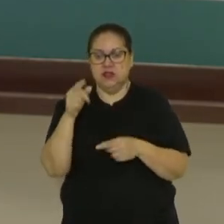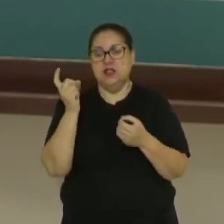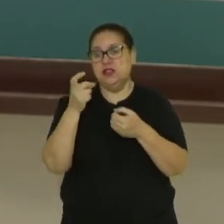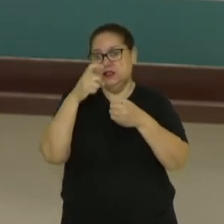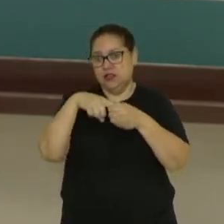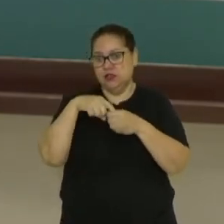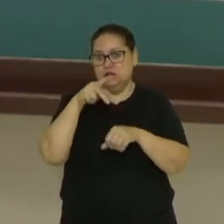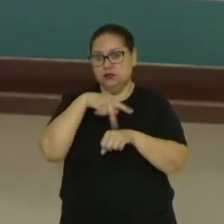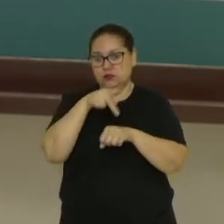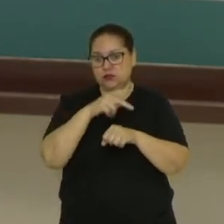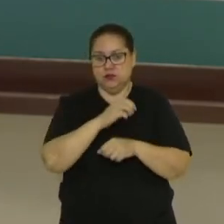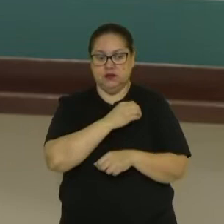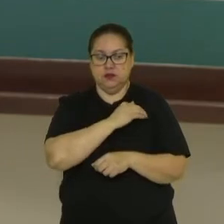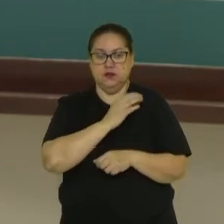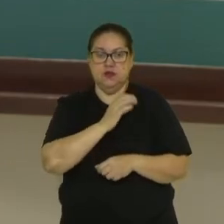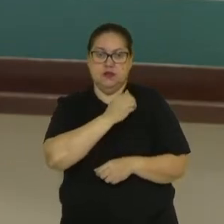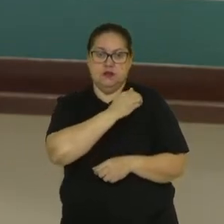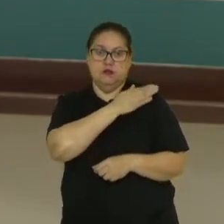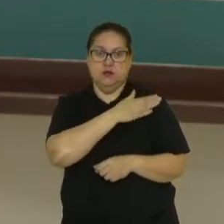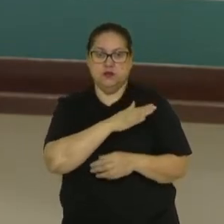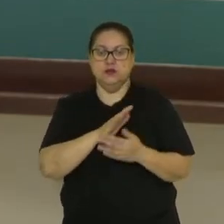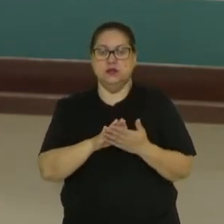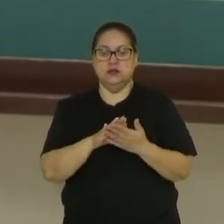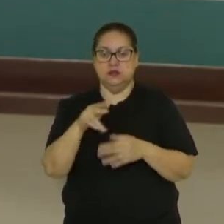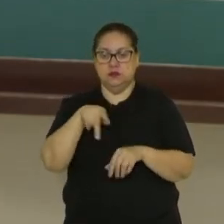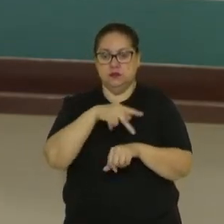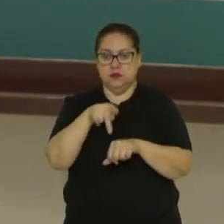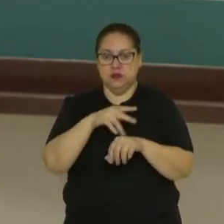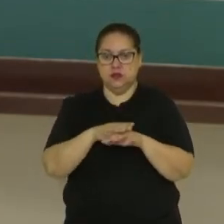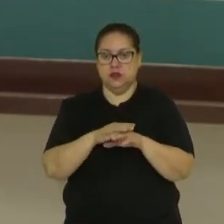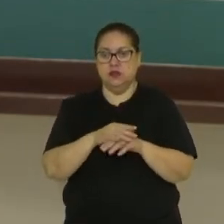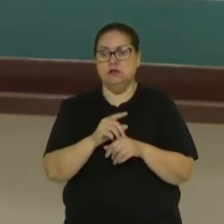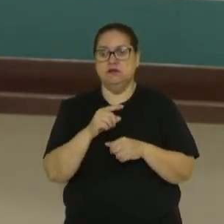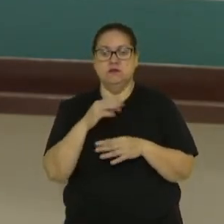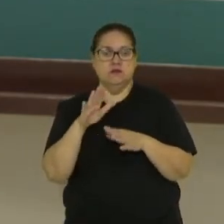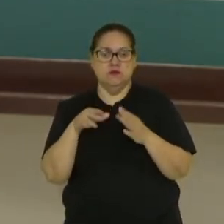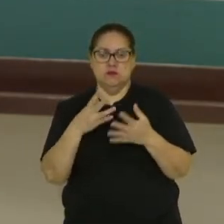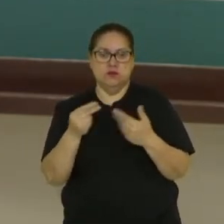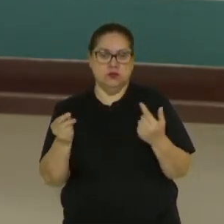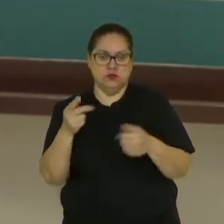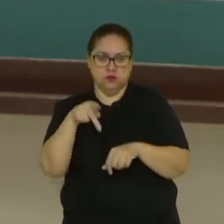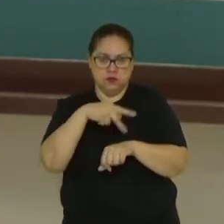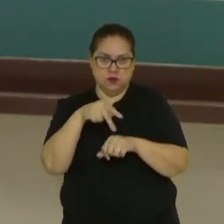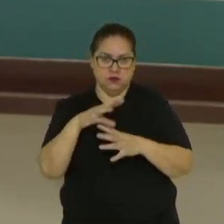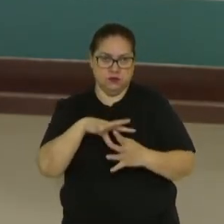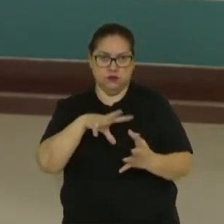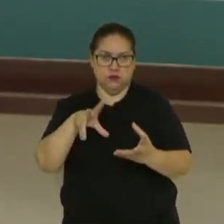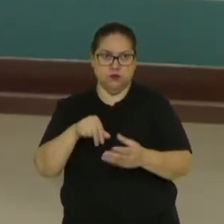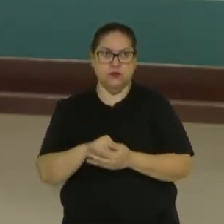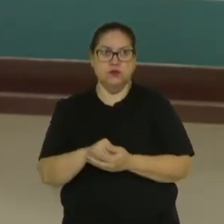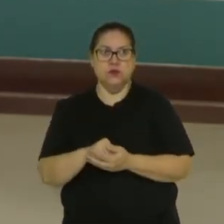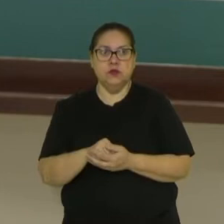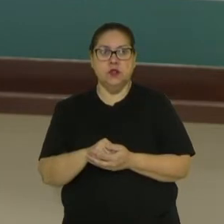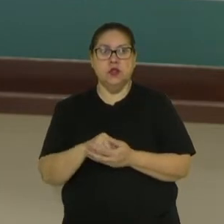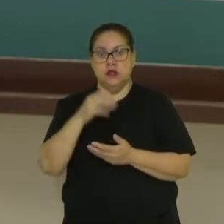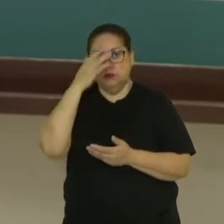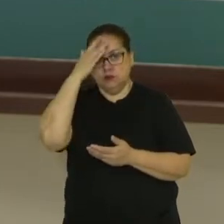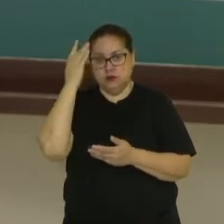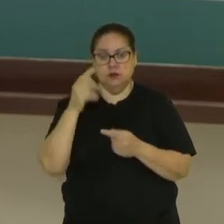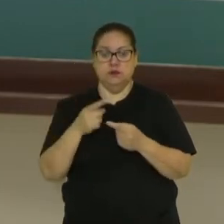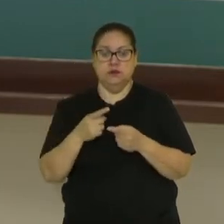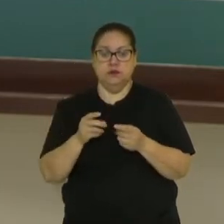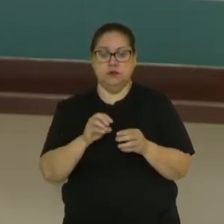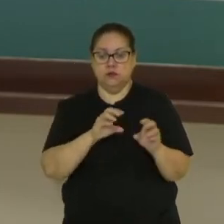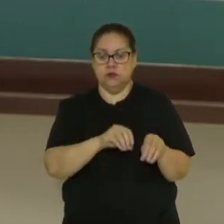étnica e racial nesse país, assim como também no Afeganistão e outros países do mundo. As pessoas também migram por